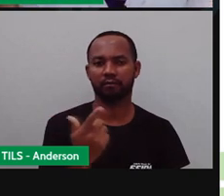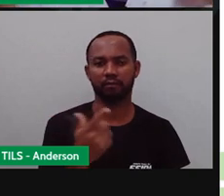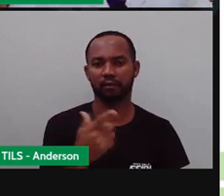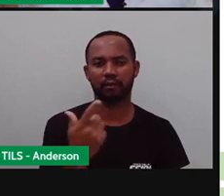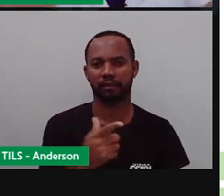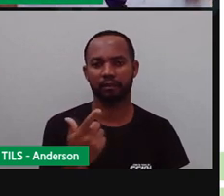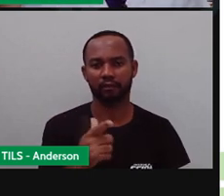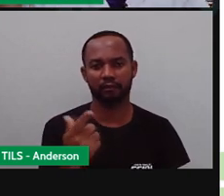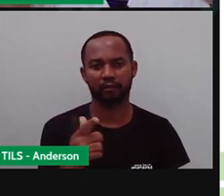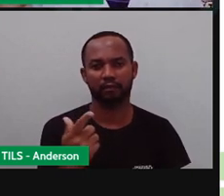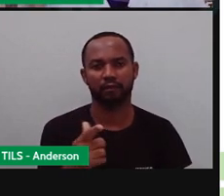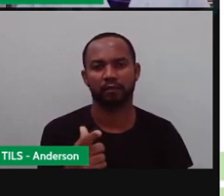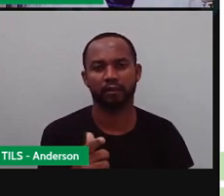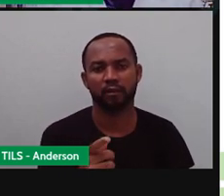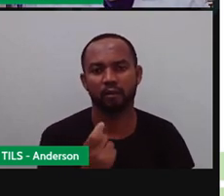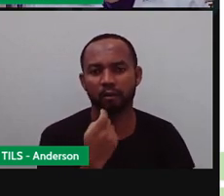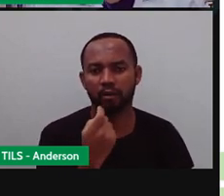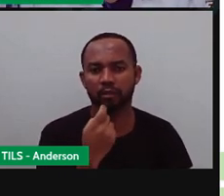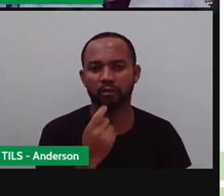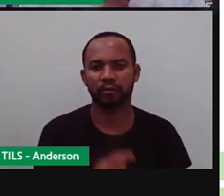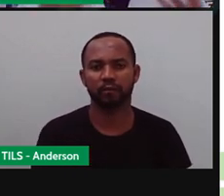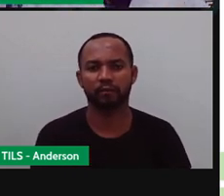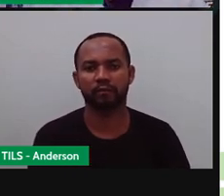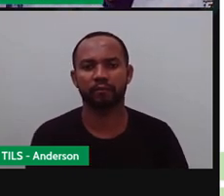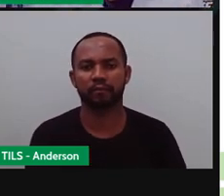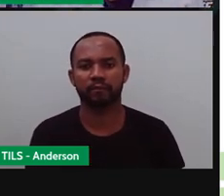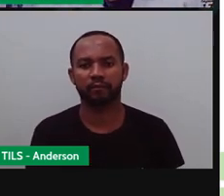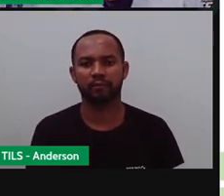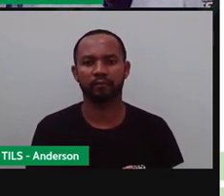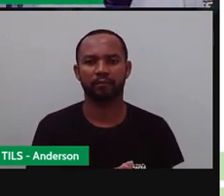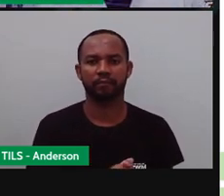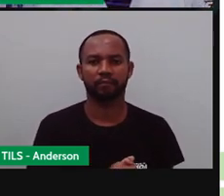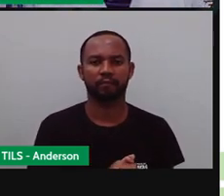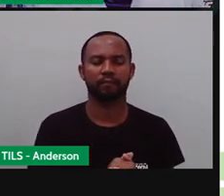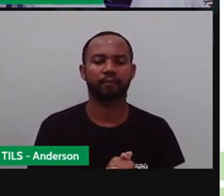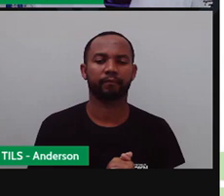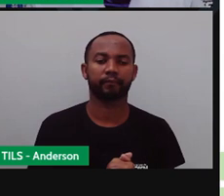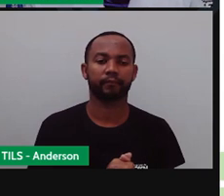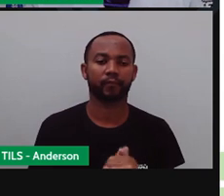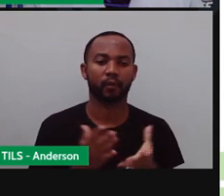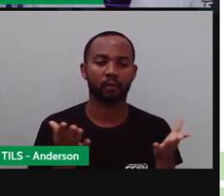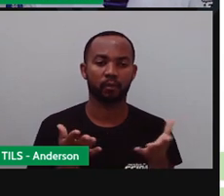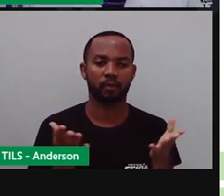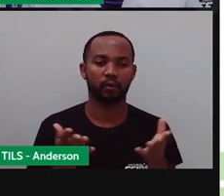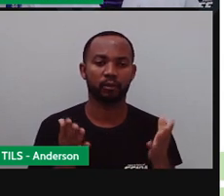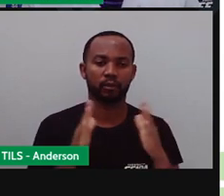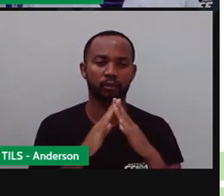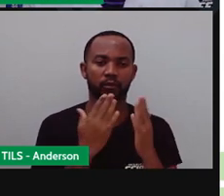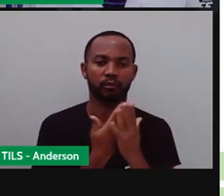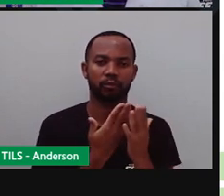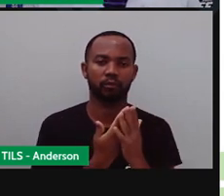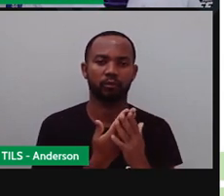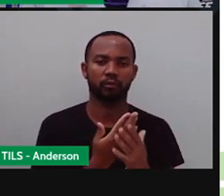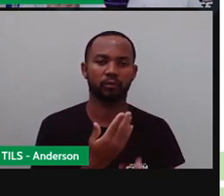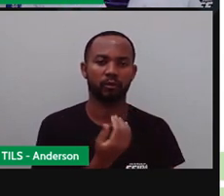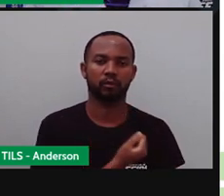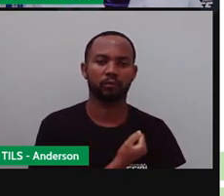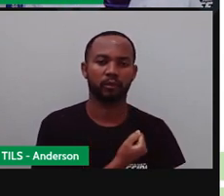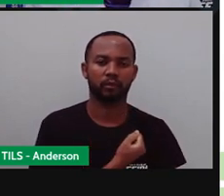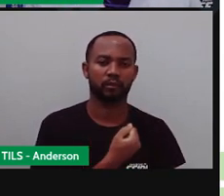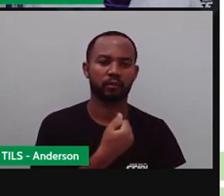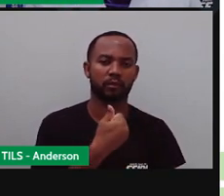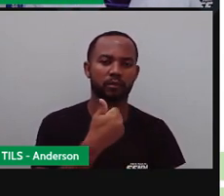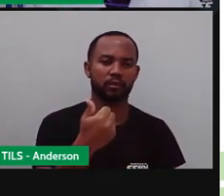introduzidos aí nessa temática dos invertebrados. E nossa aula hoje, número 147, hoje dia